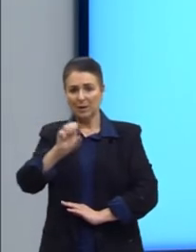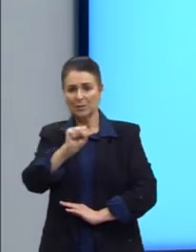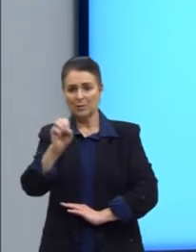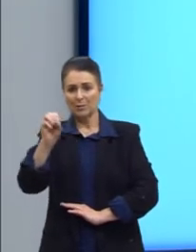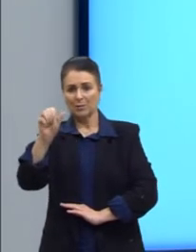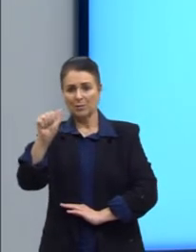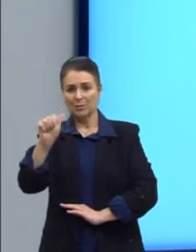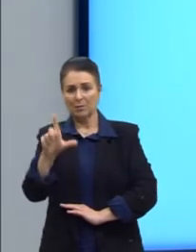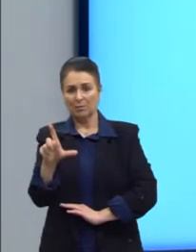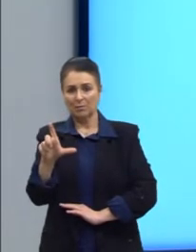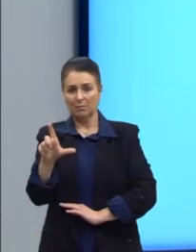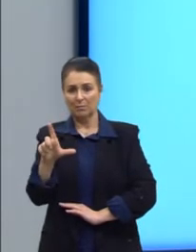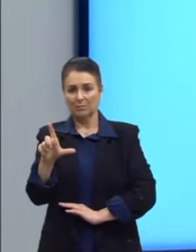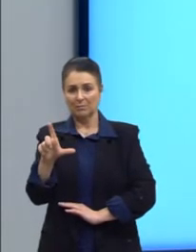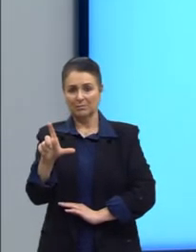-se.